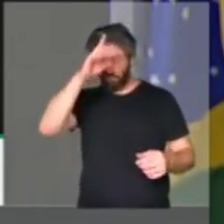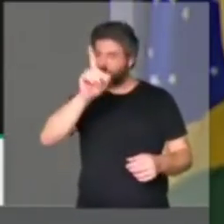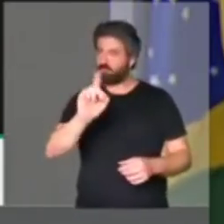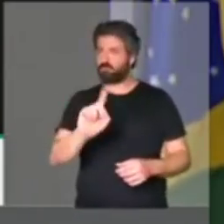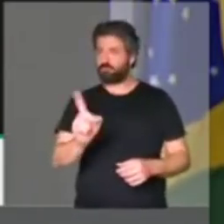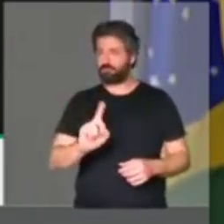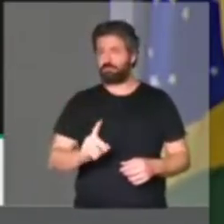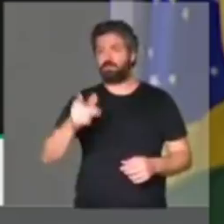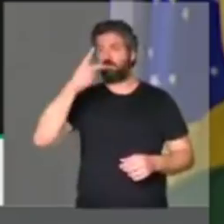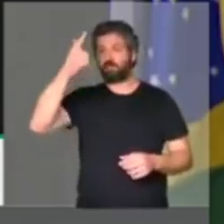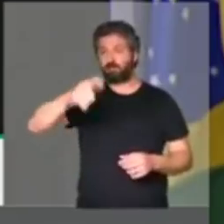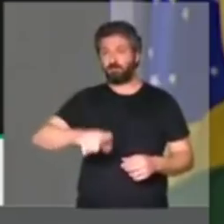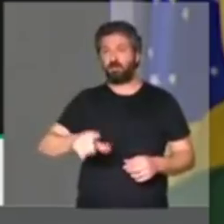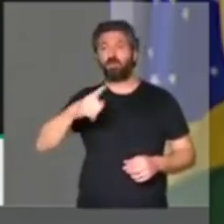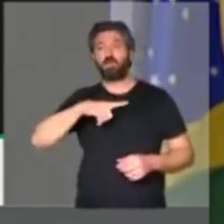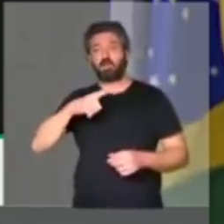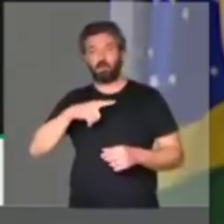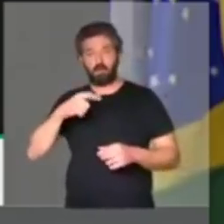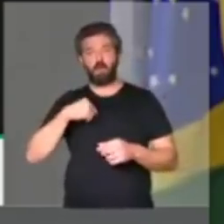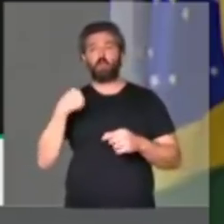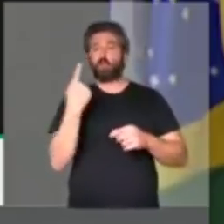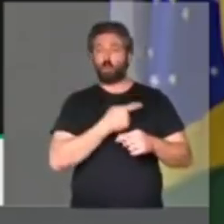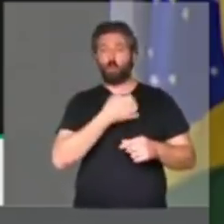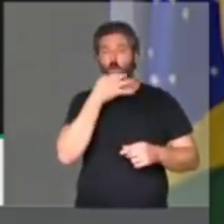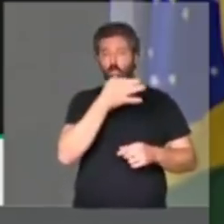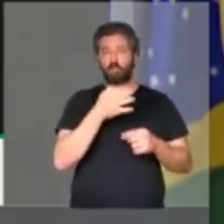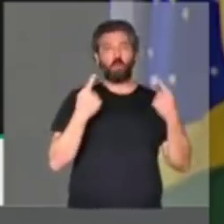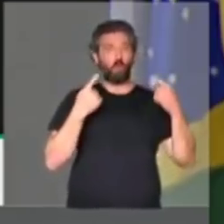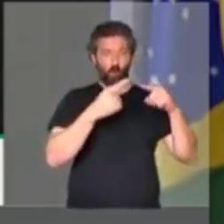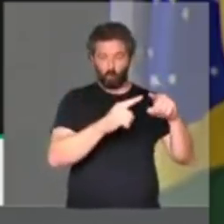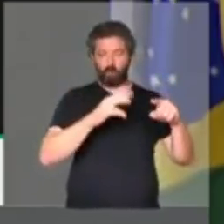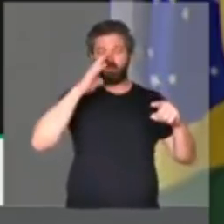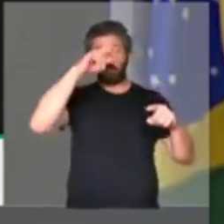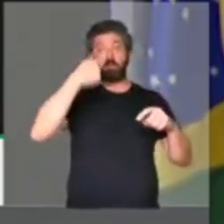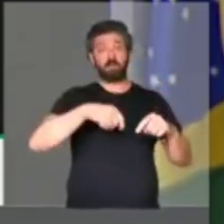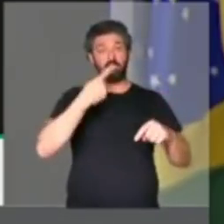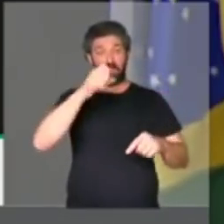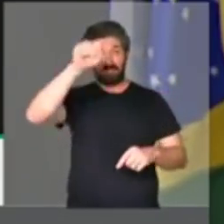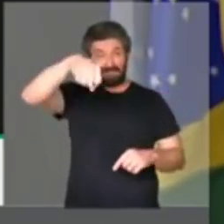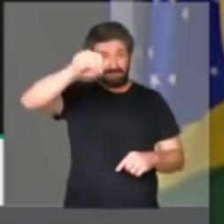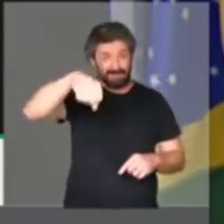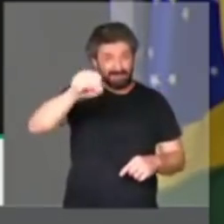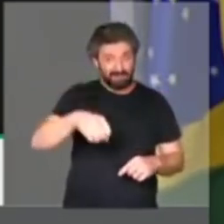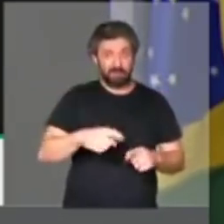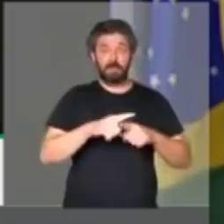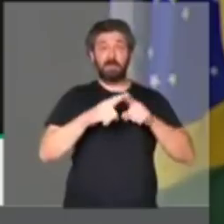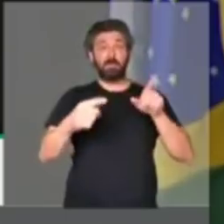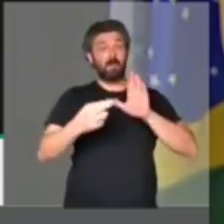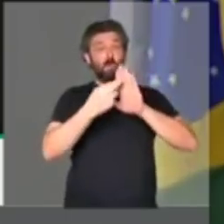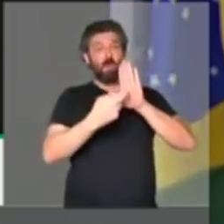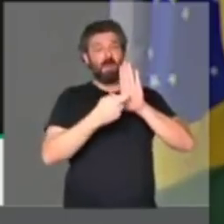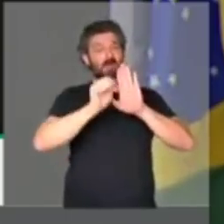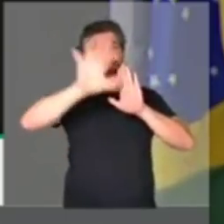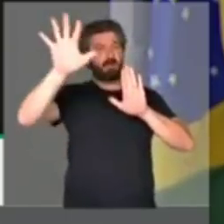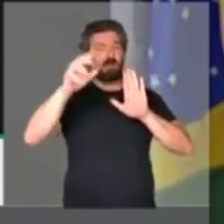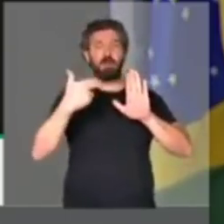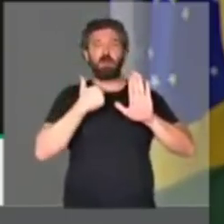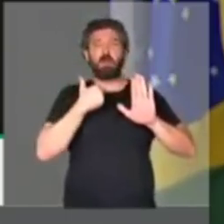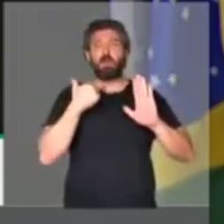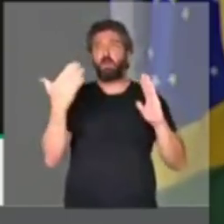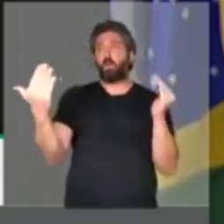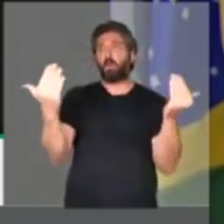mais uma vez, ressalto, que nós tenhamos críticas a fazer, as críticas têm de ser feitas com parâmetro. Não se pode